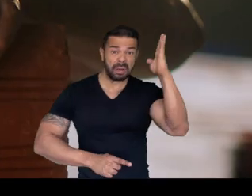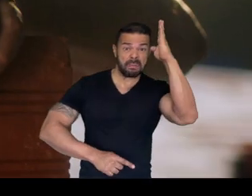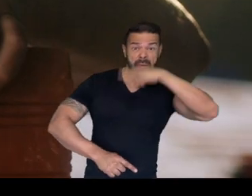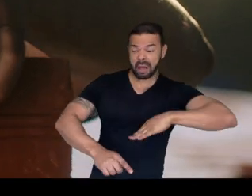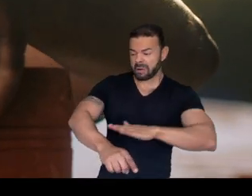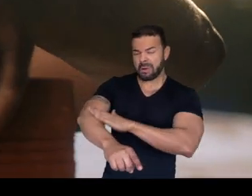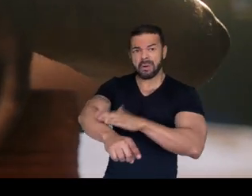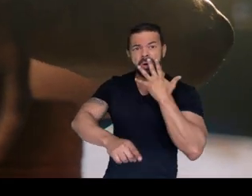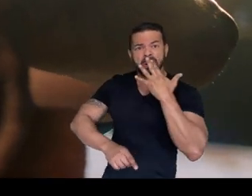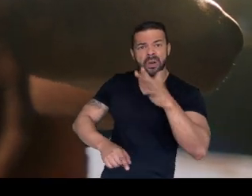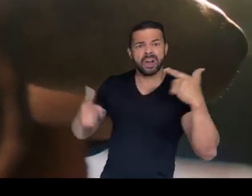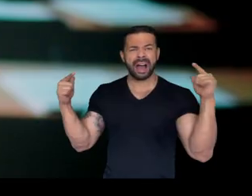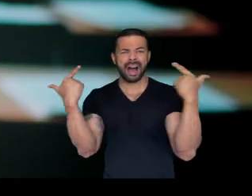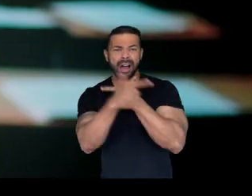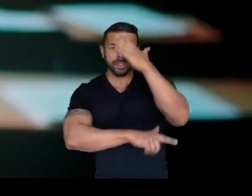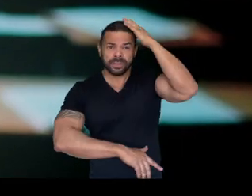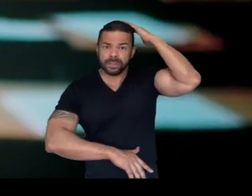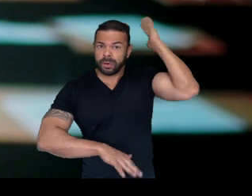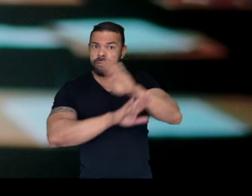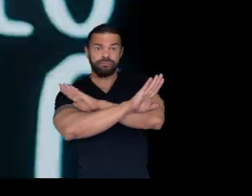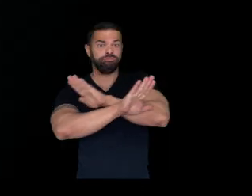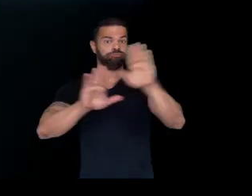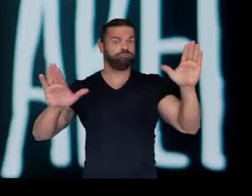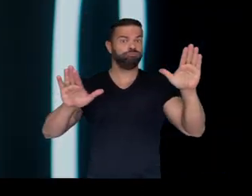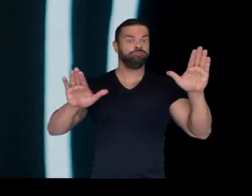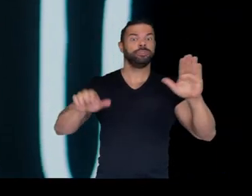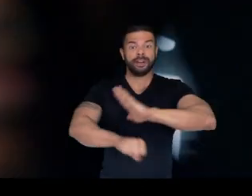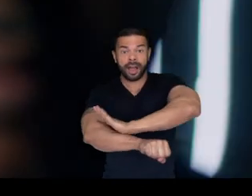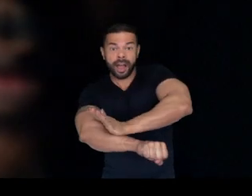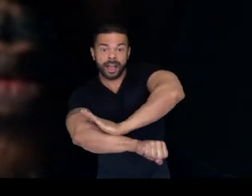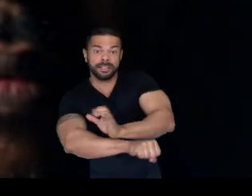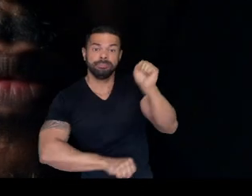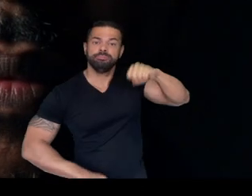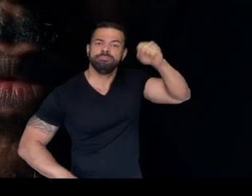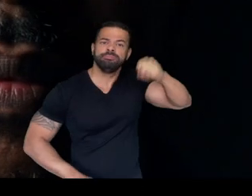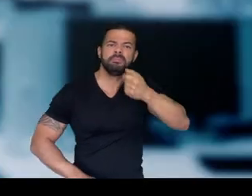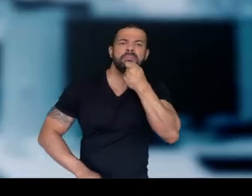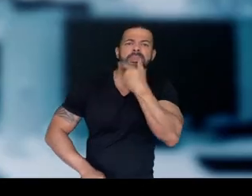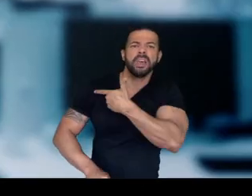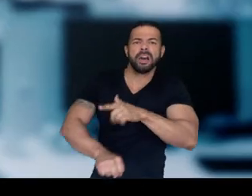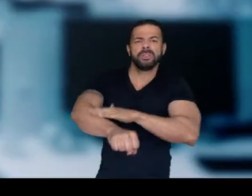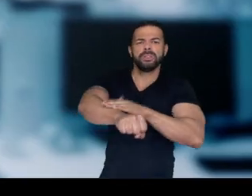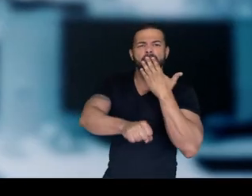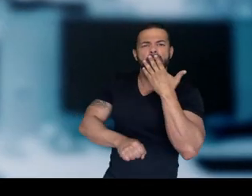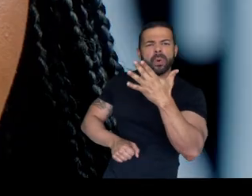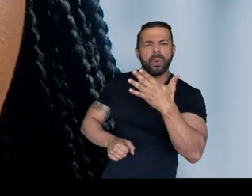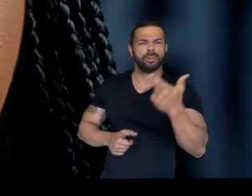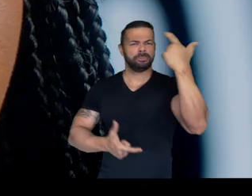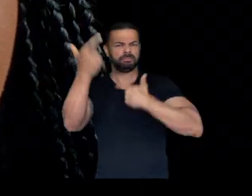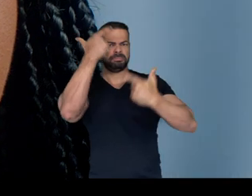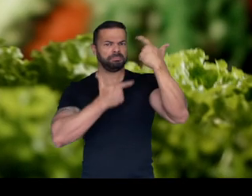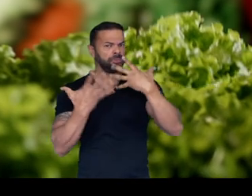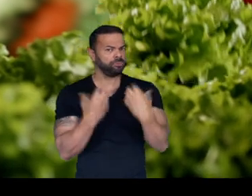Se você fala da minha pele, ou rindo meu cabelo, isso é o fim, é racismo sim. Se faz piada da minha cor,